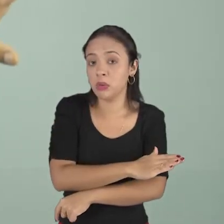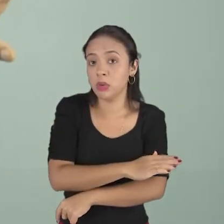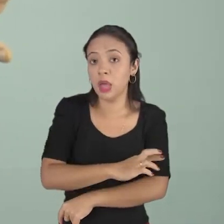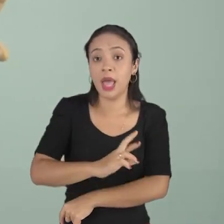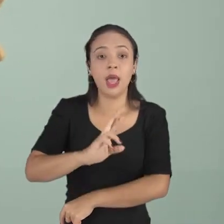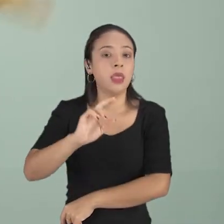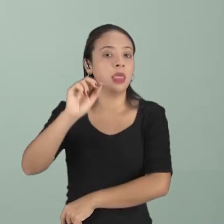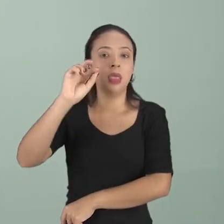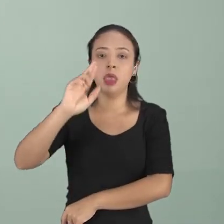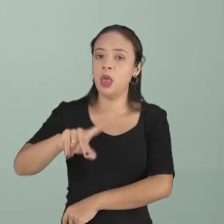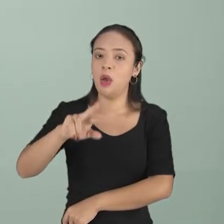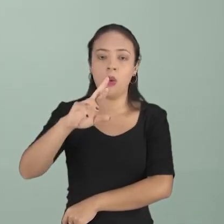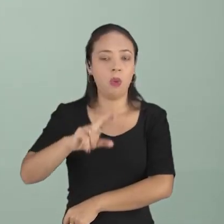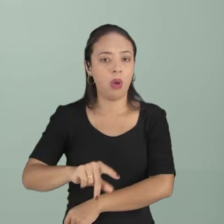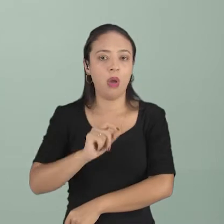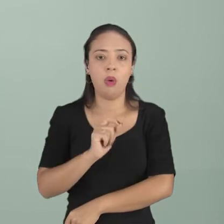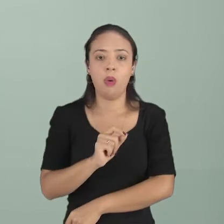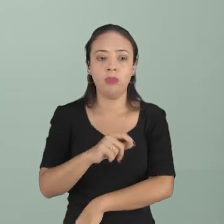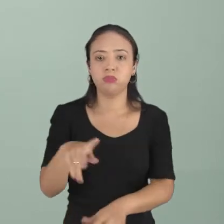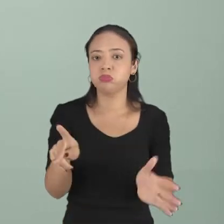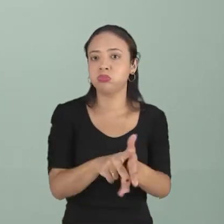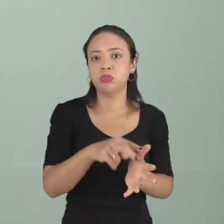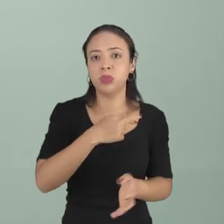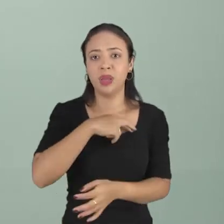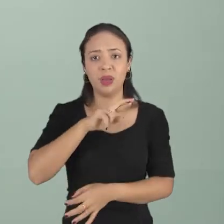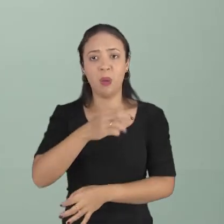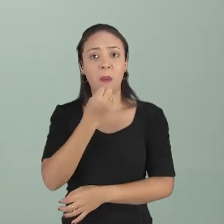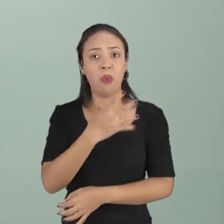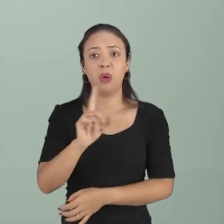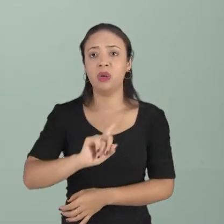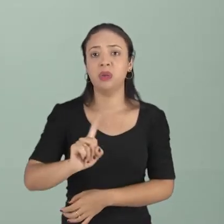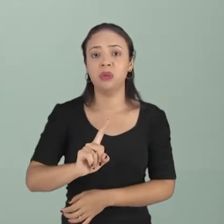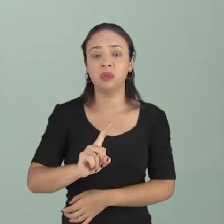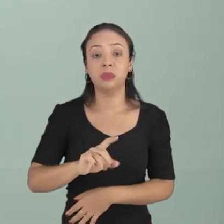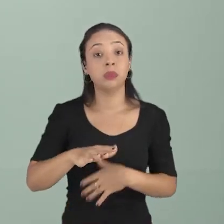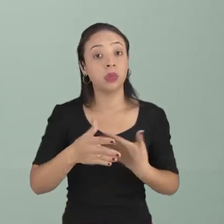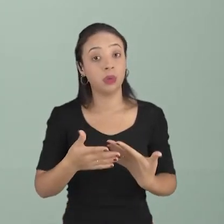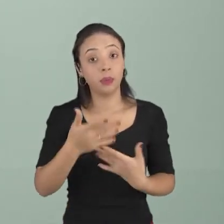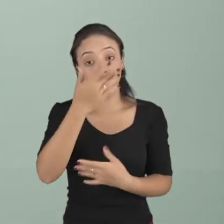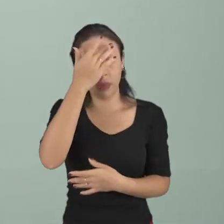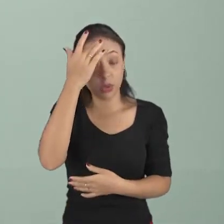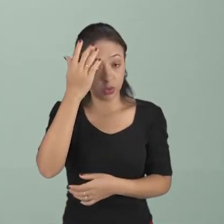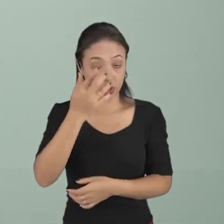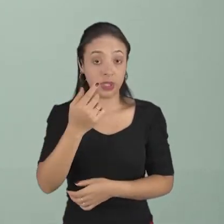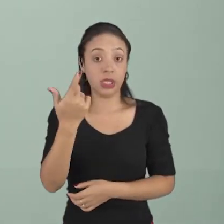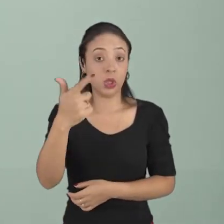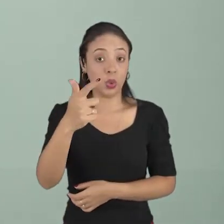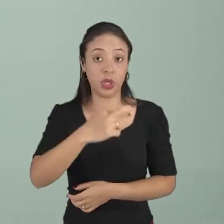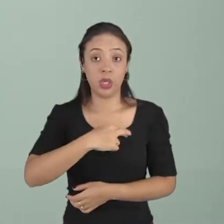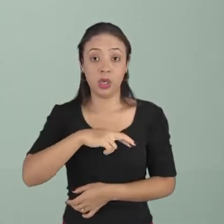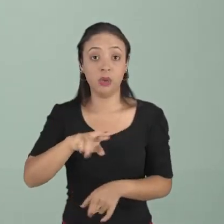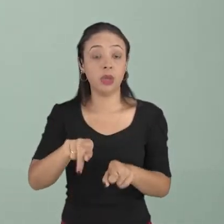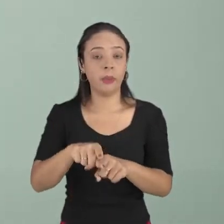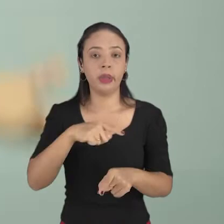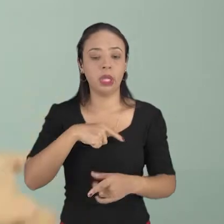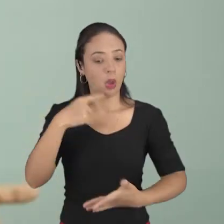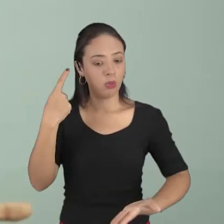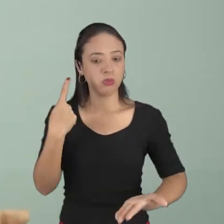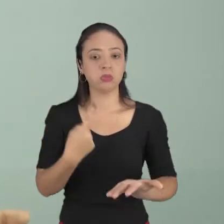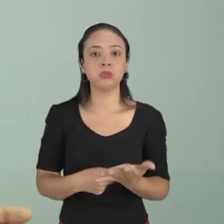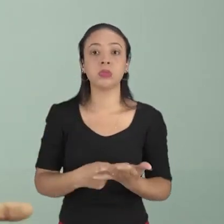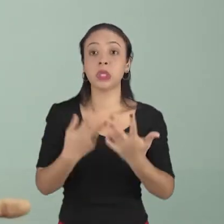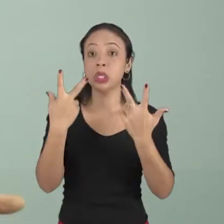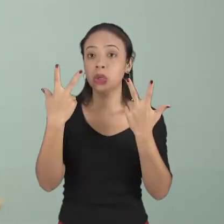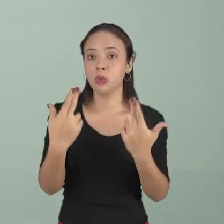digno daquela religião e ele está cometendo um erro. Pessoas sem religião precisam ter o mesmo compromisso de respeito que os